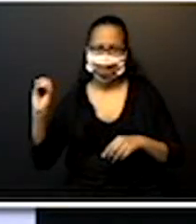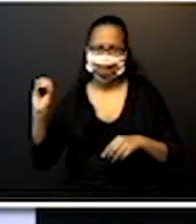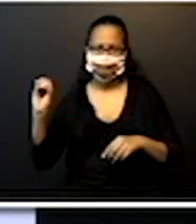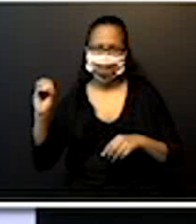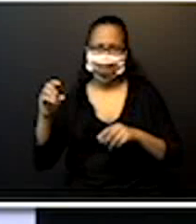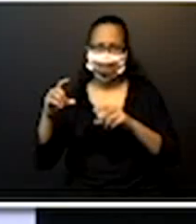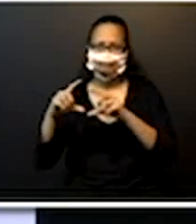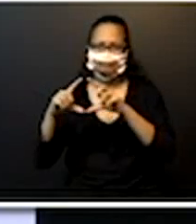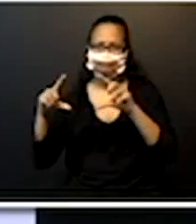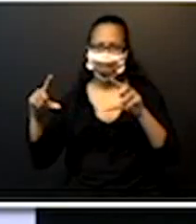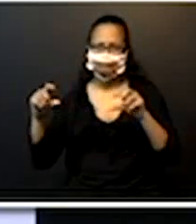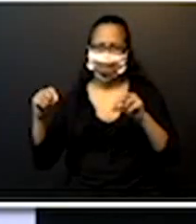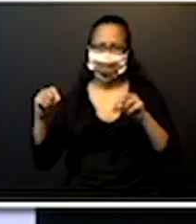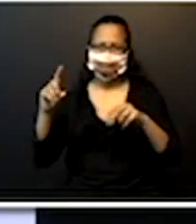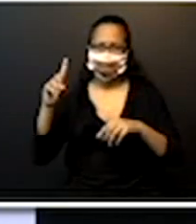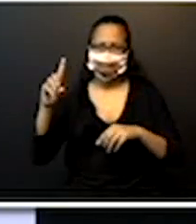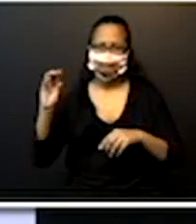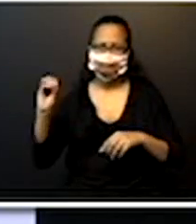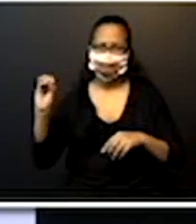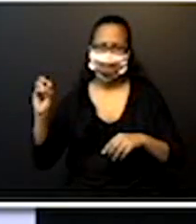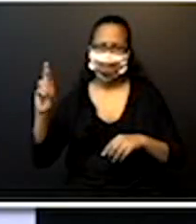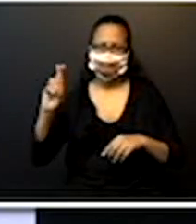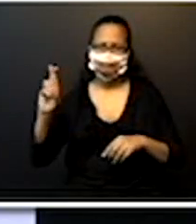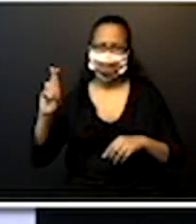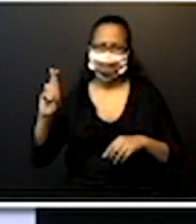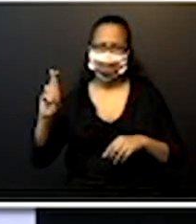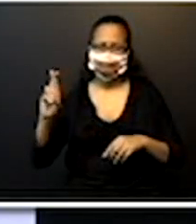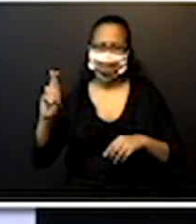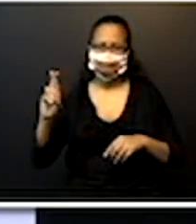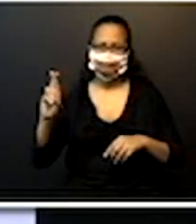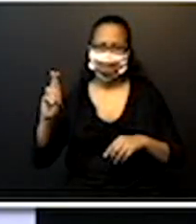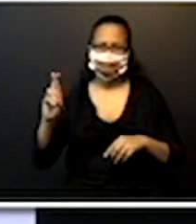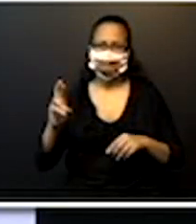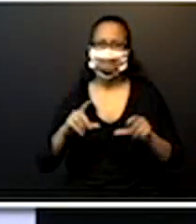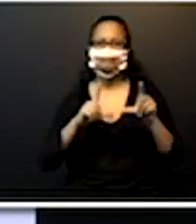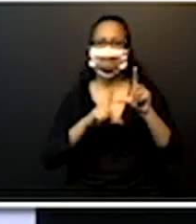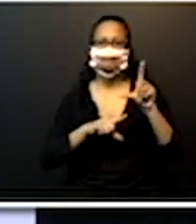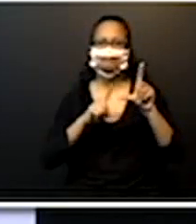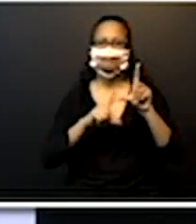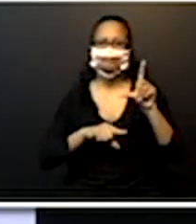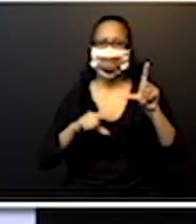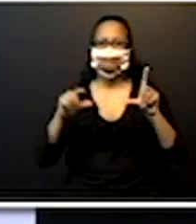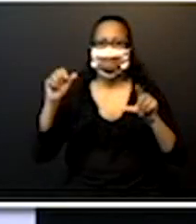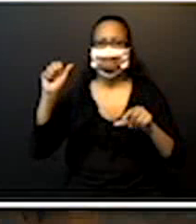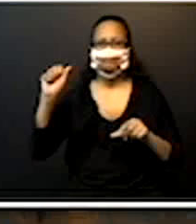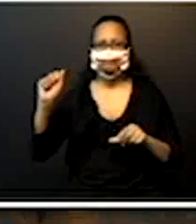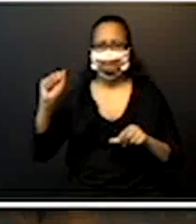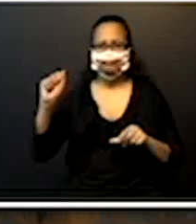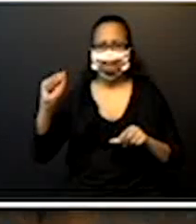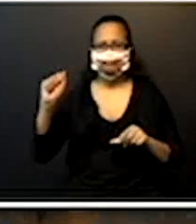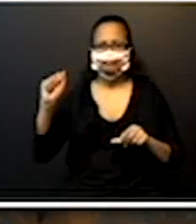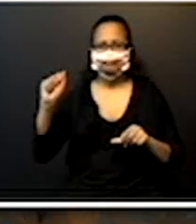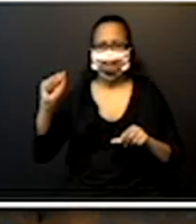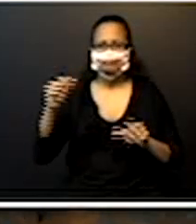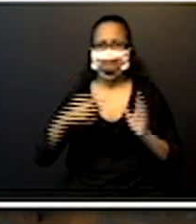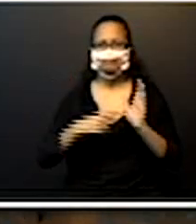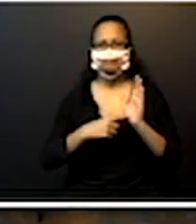A, ela pede para a gente completar um quadro bem simplesinho. Tem até o dinheirinho ali, tem a